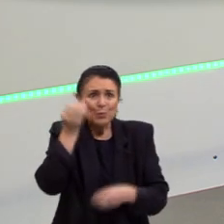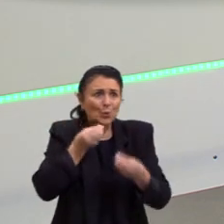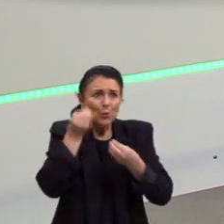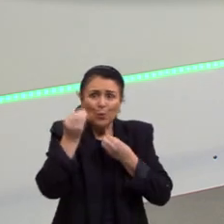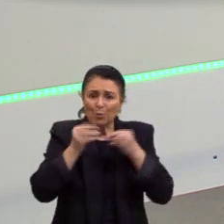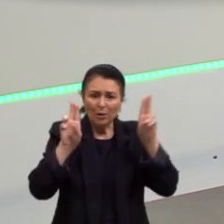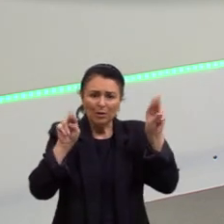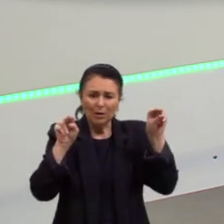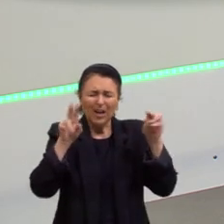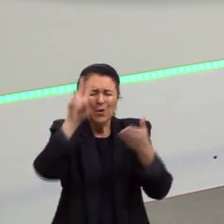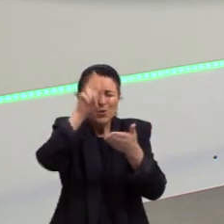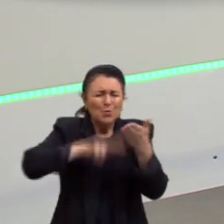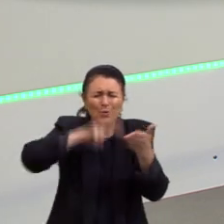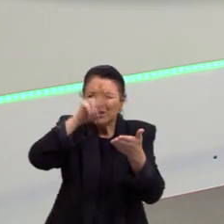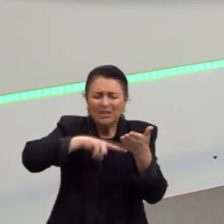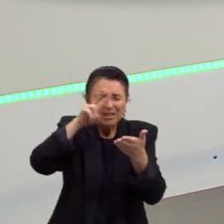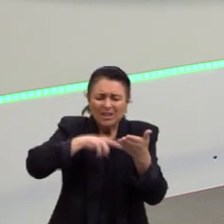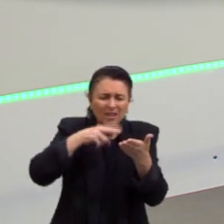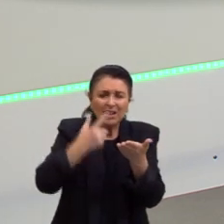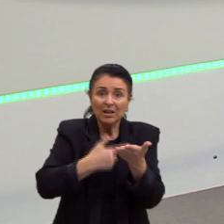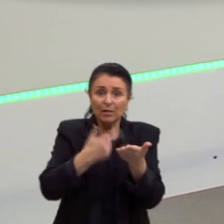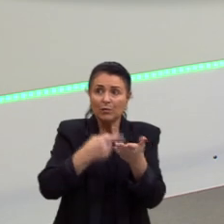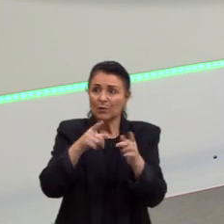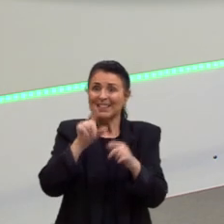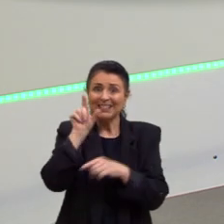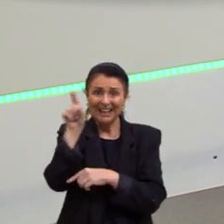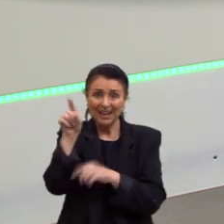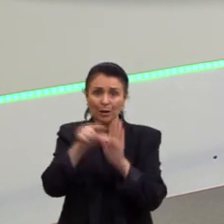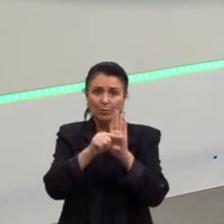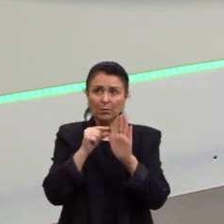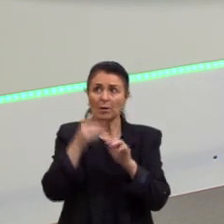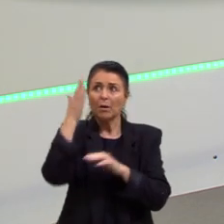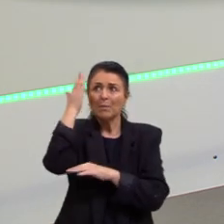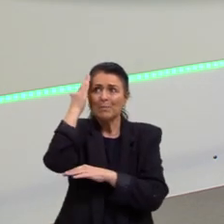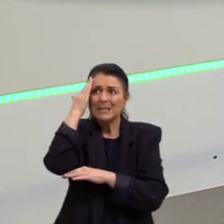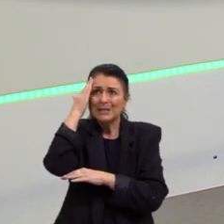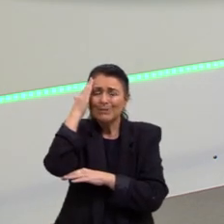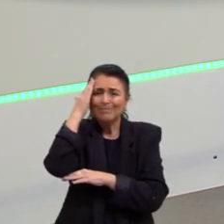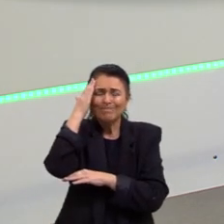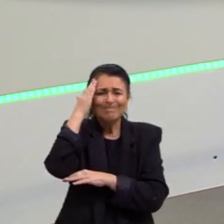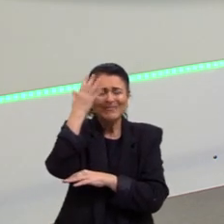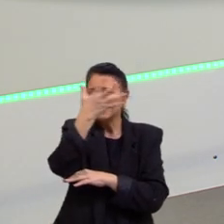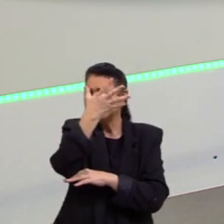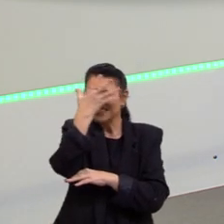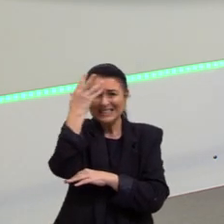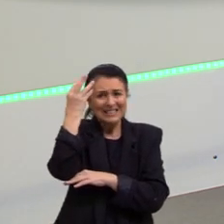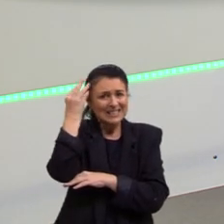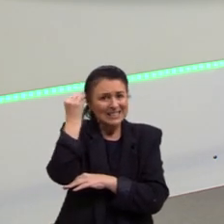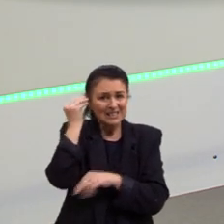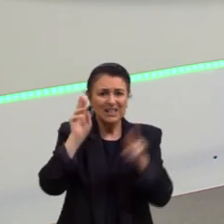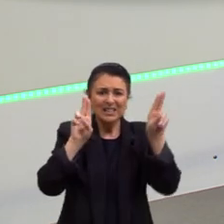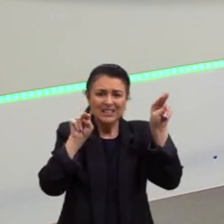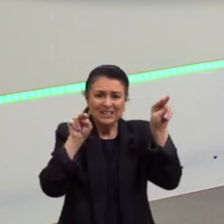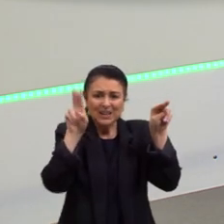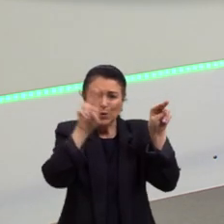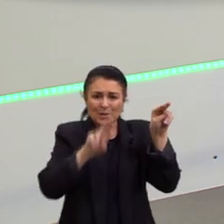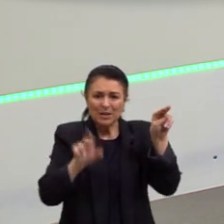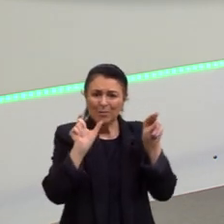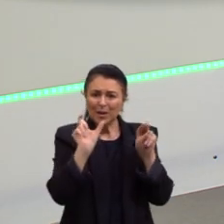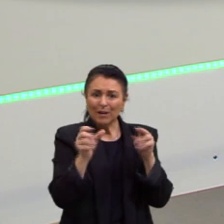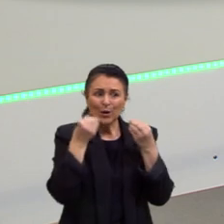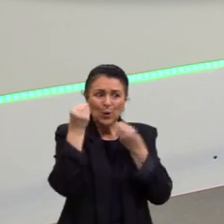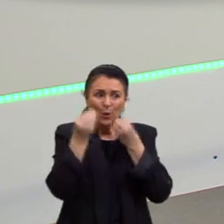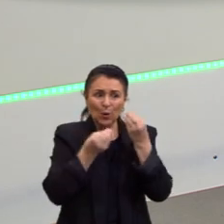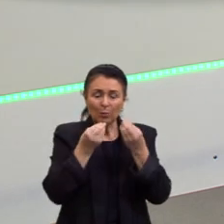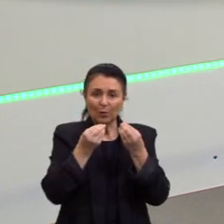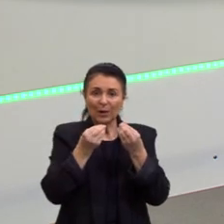Eu li 30 livros sobre isso do Caio Prado Júnior, mas eu não lembro da citação exata com as palavras dele. O que eu faço?